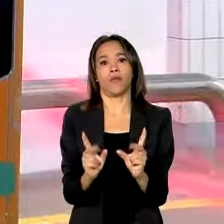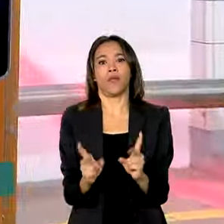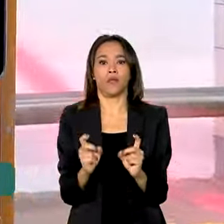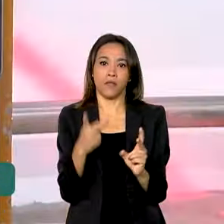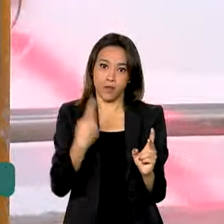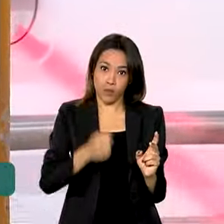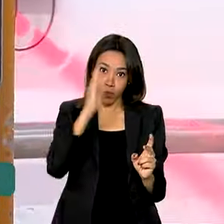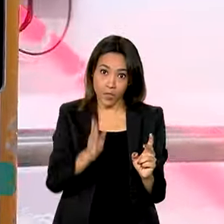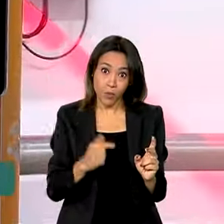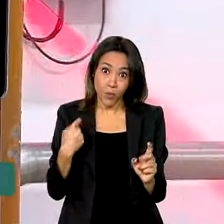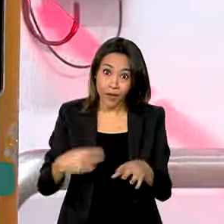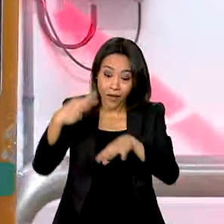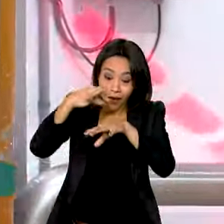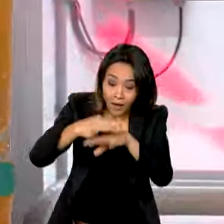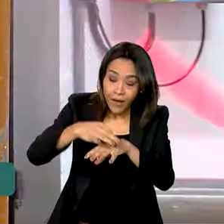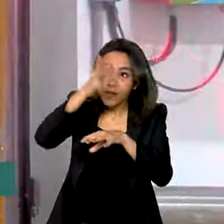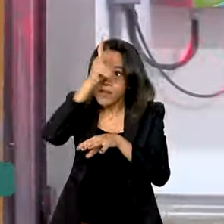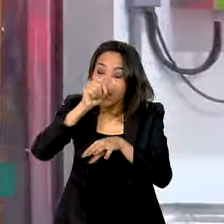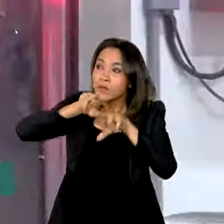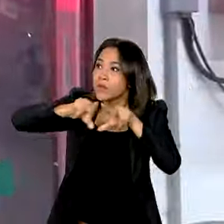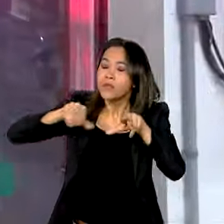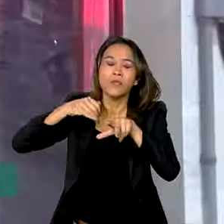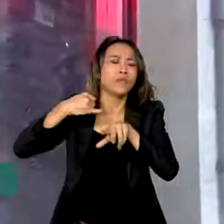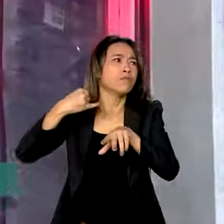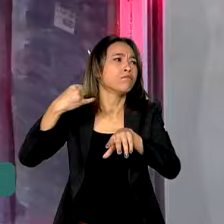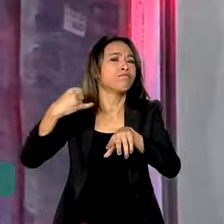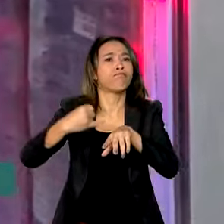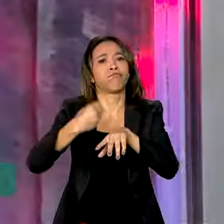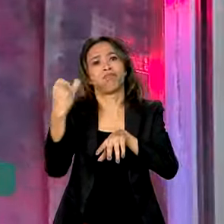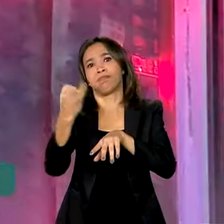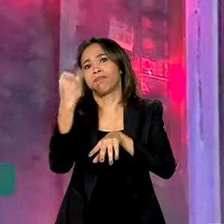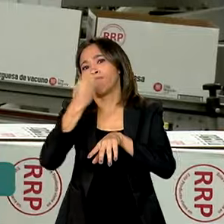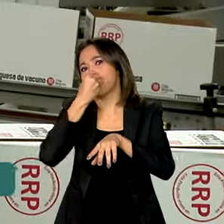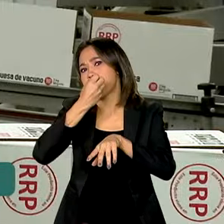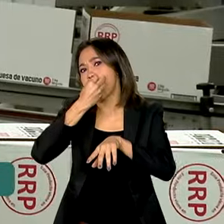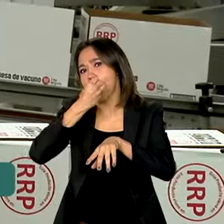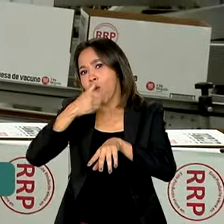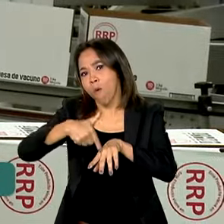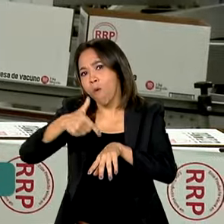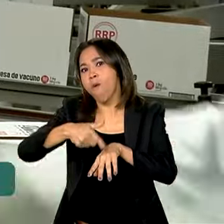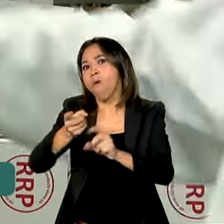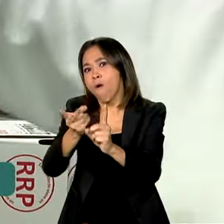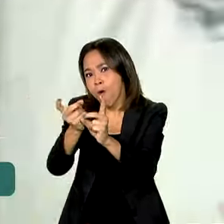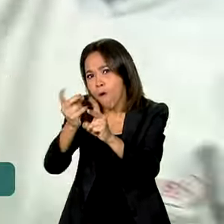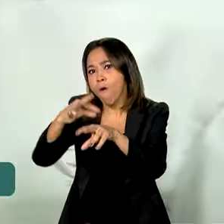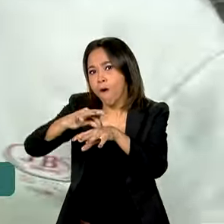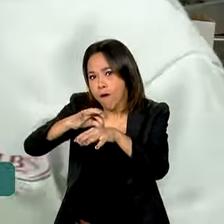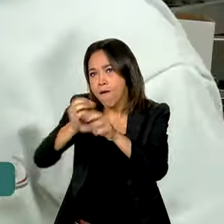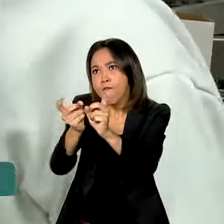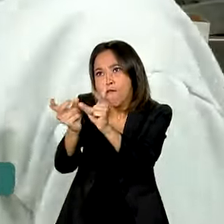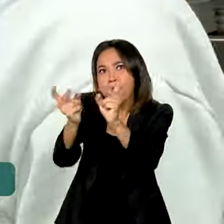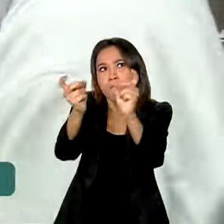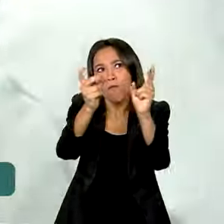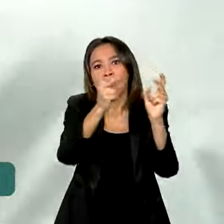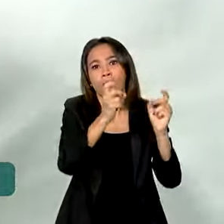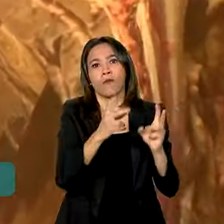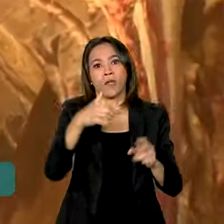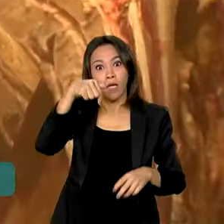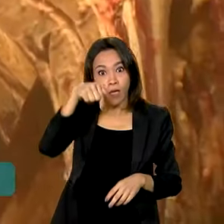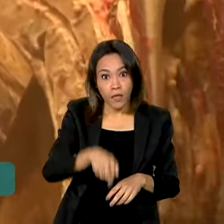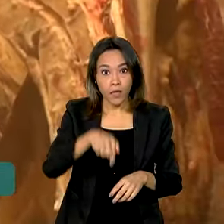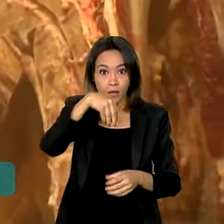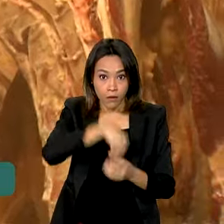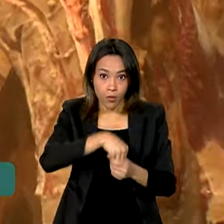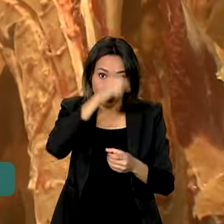proteína animal é um produto de valor agregado muito bom que faz com que nós possamos internamente ter